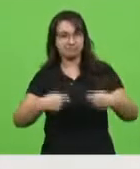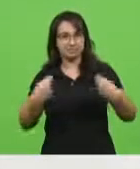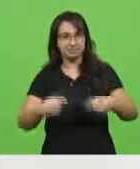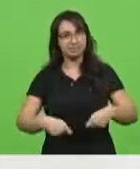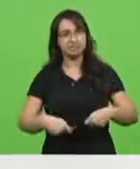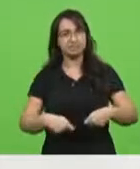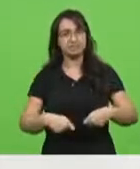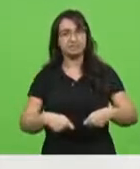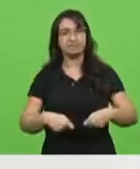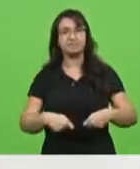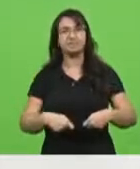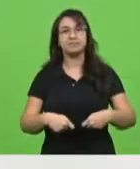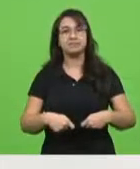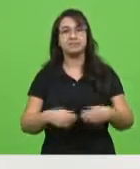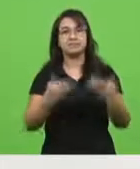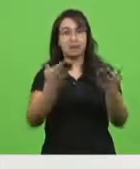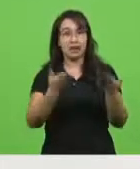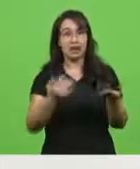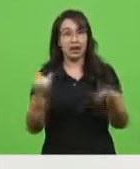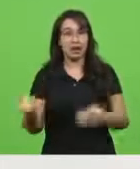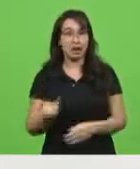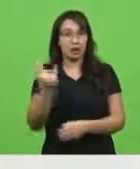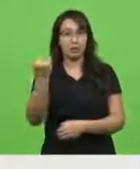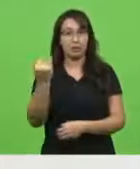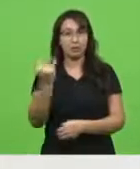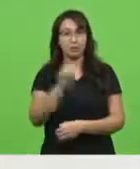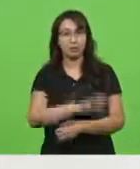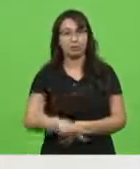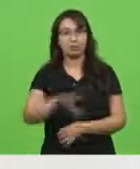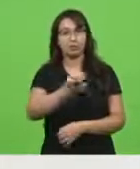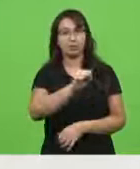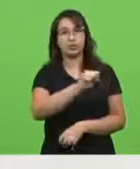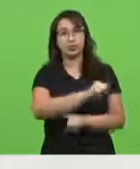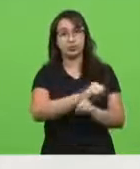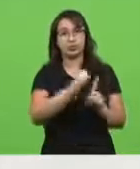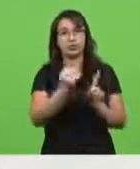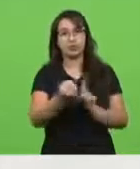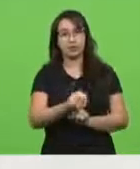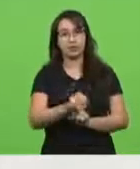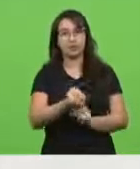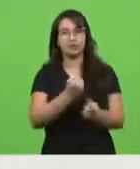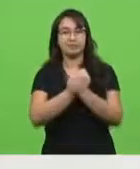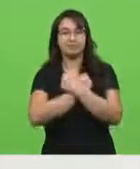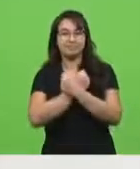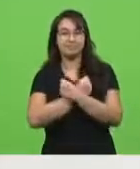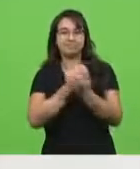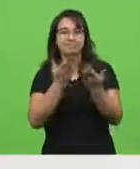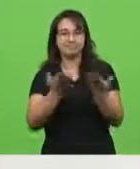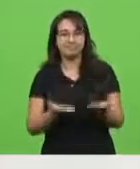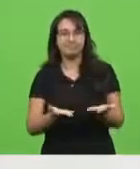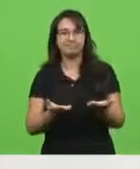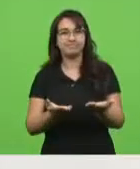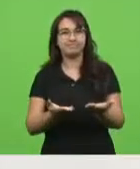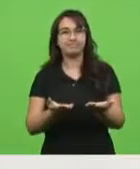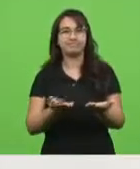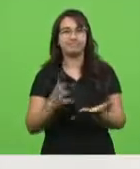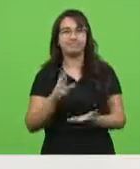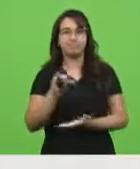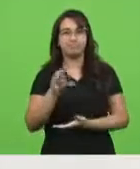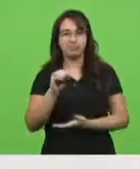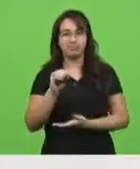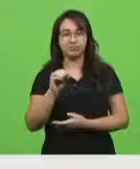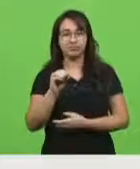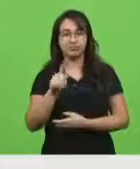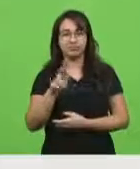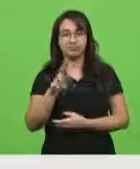vênia, a sua importância para a sociedade. Então, vai o meu abraço para o estado do Rio Grande do Norte, deputado General Girão.